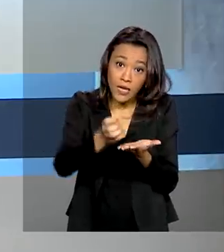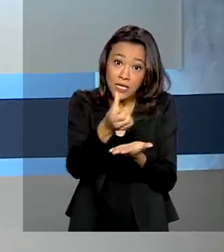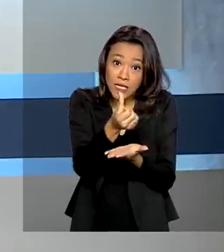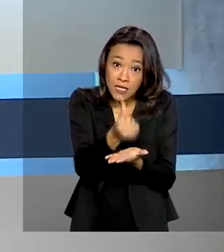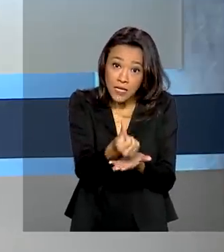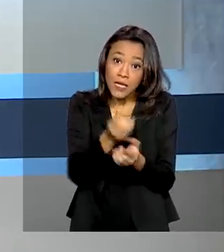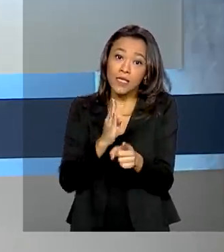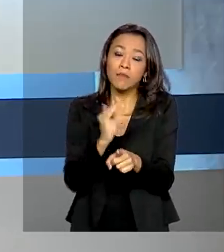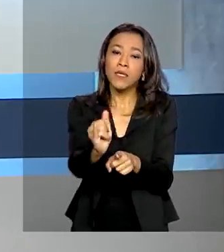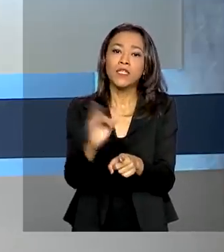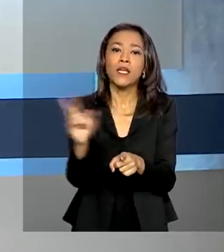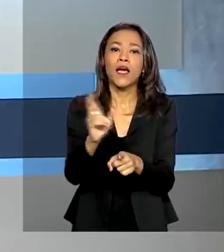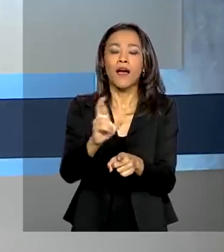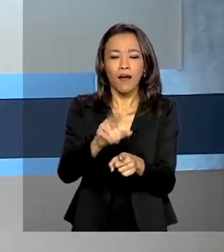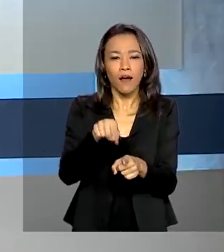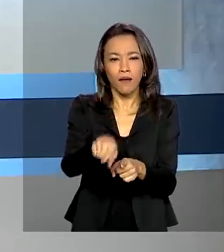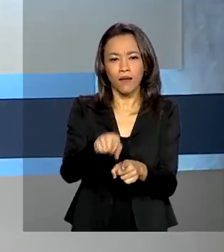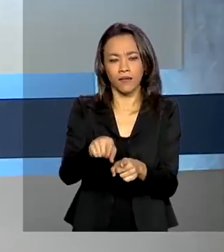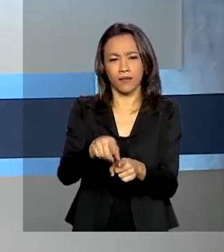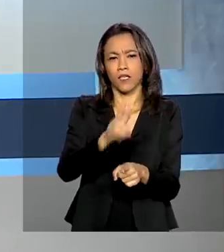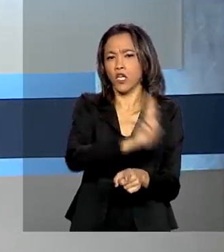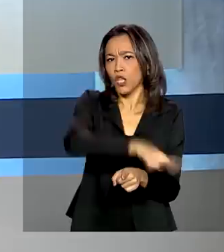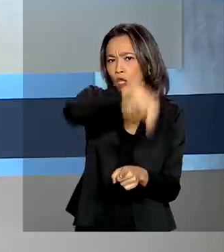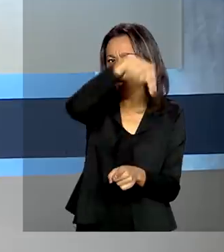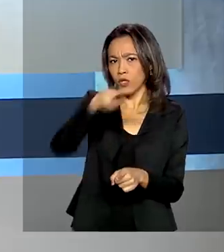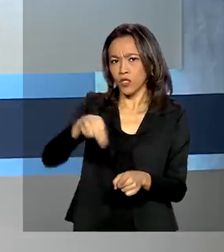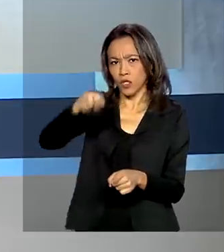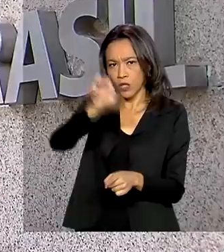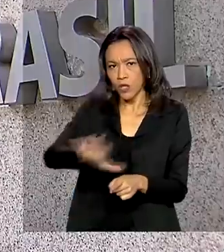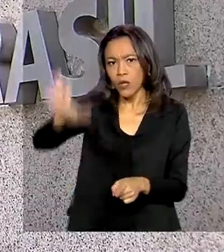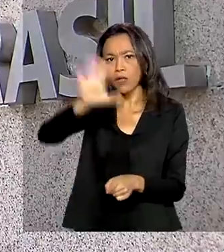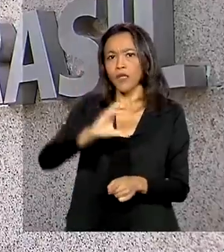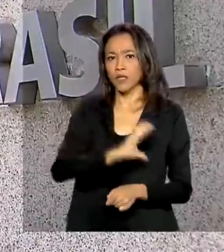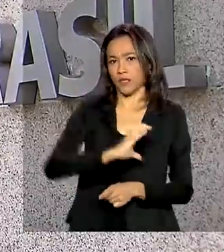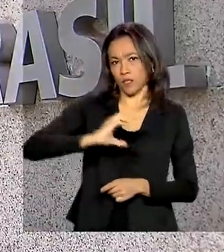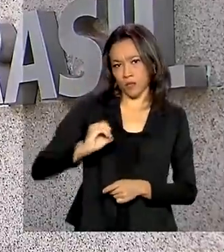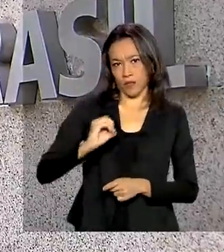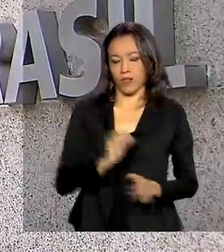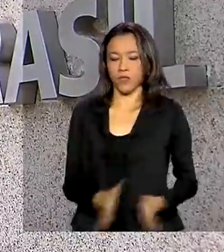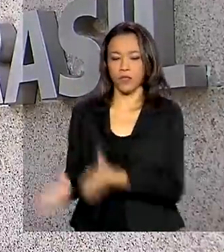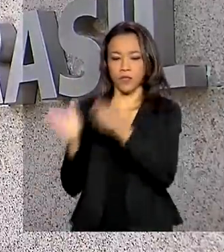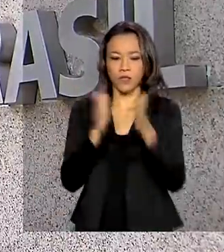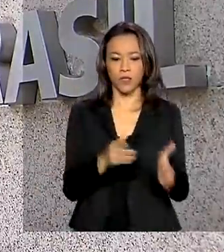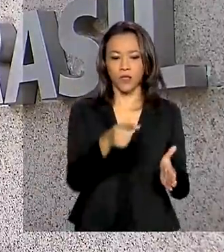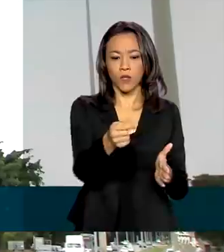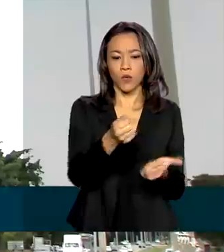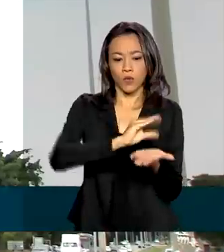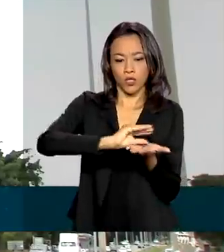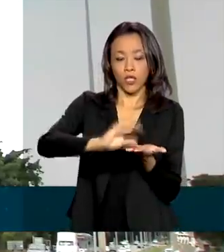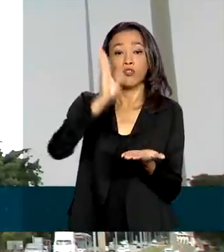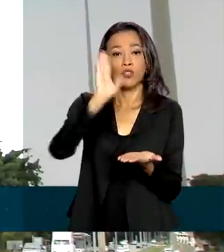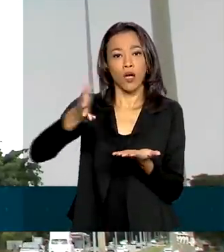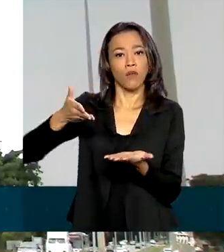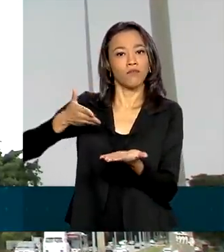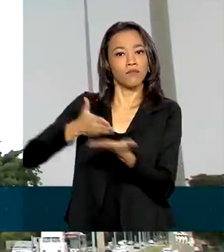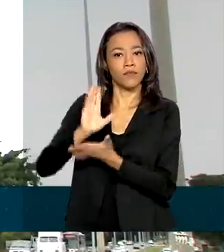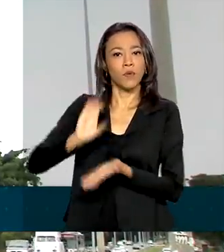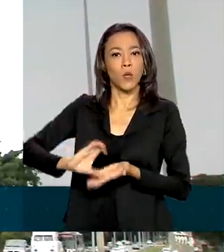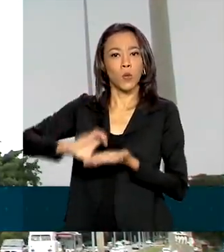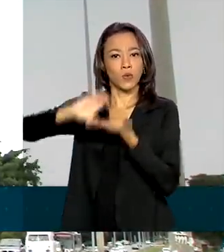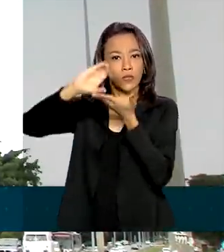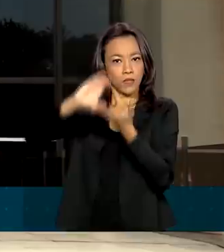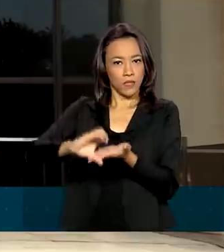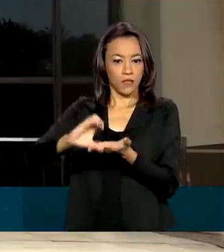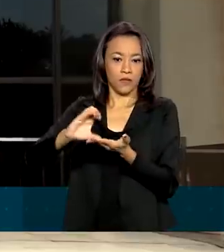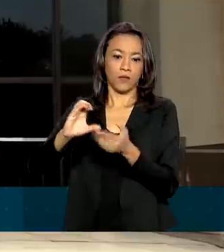empreendedores do Norte, Nordeste e Centro-Oeste. Os recursos foram aprovados pelo Conselho Monetário